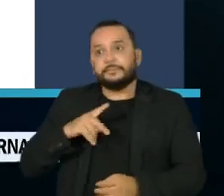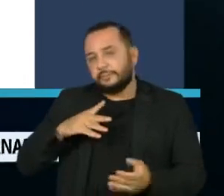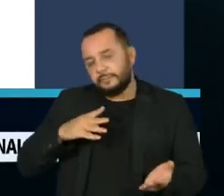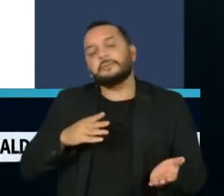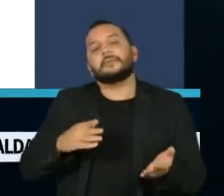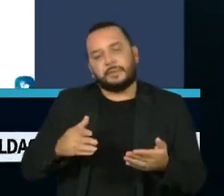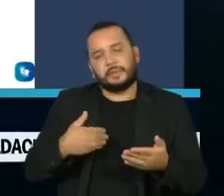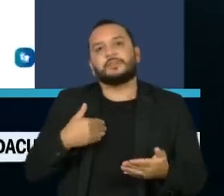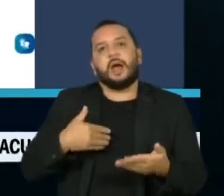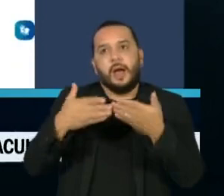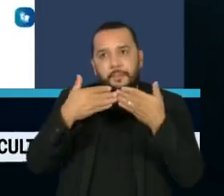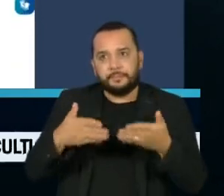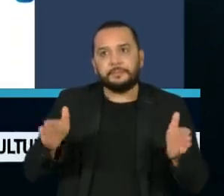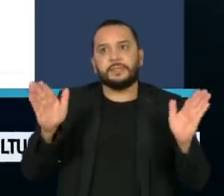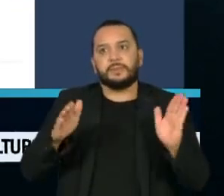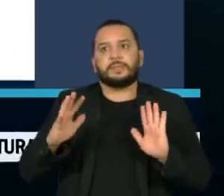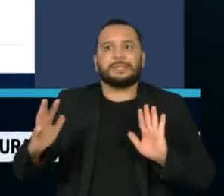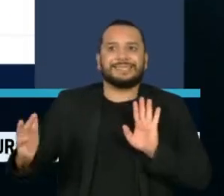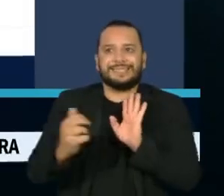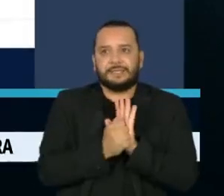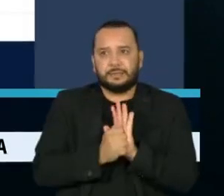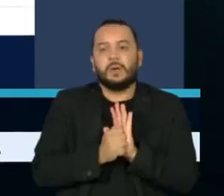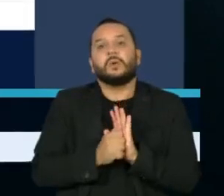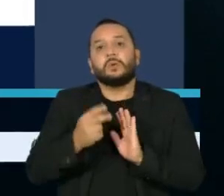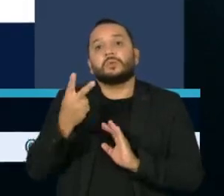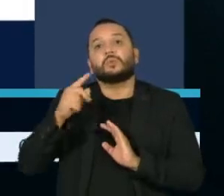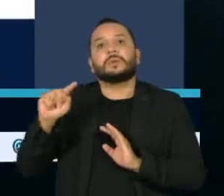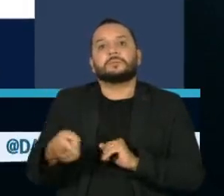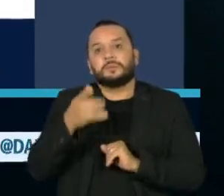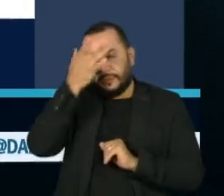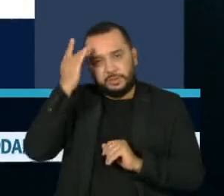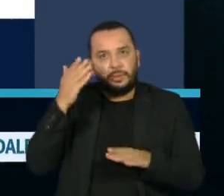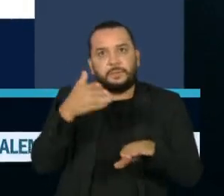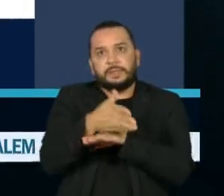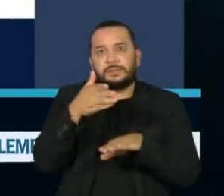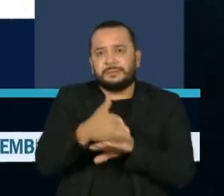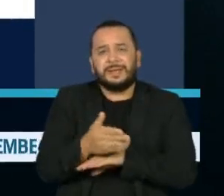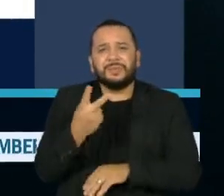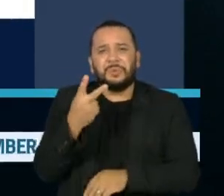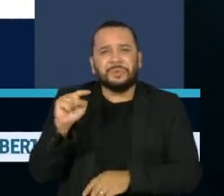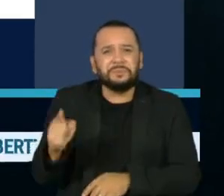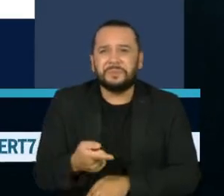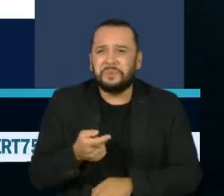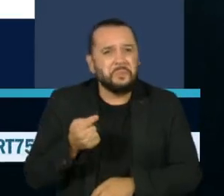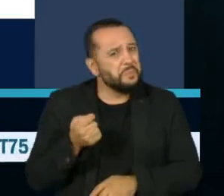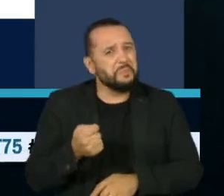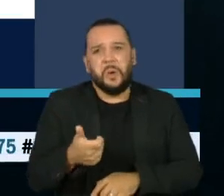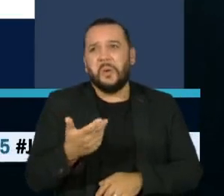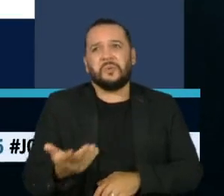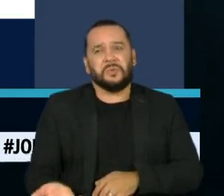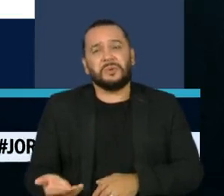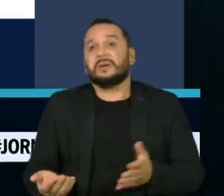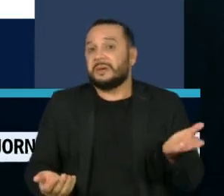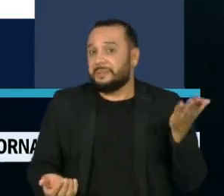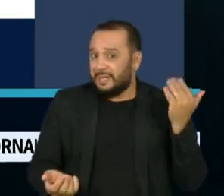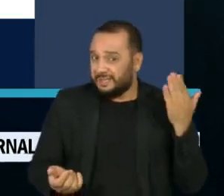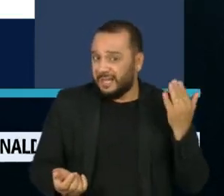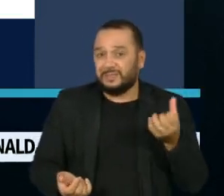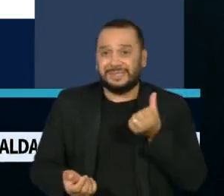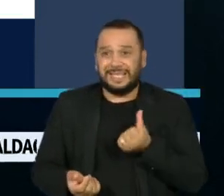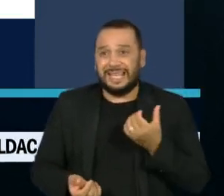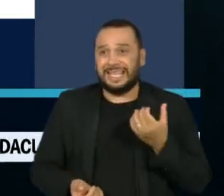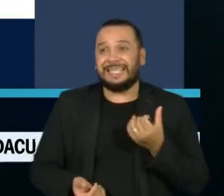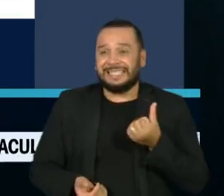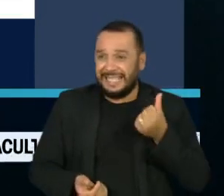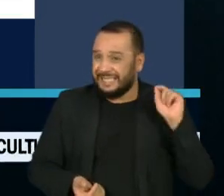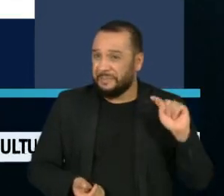agora em janeiro, inscrições para 2 mil participantes, número muito abaixo da demanda, que é a de 6 mil estudantes,